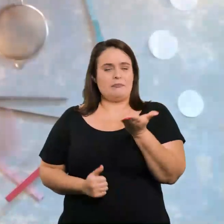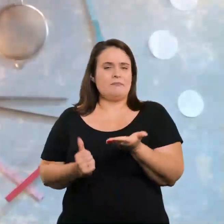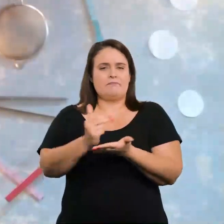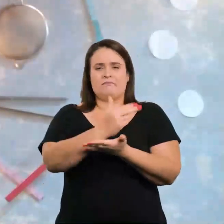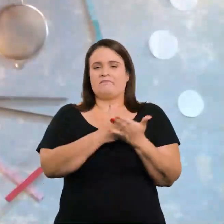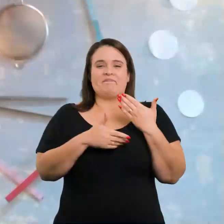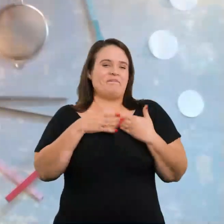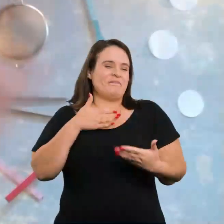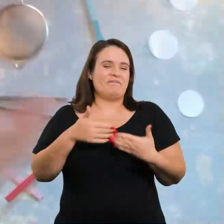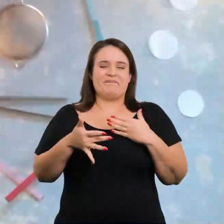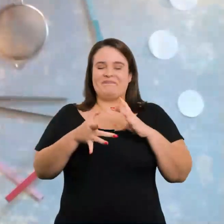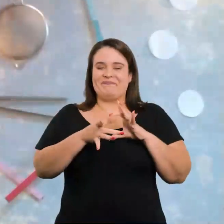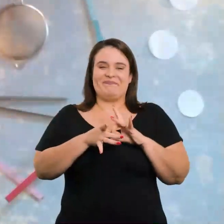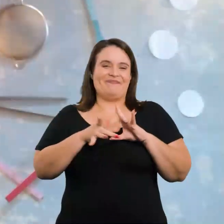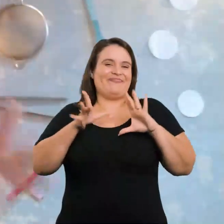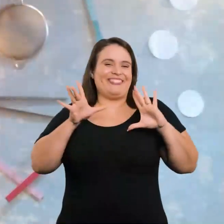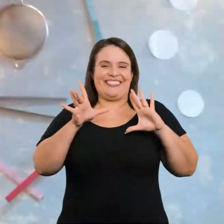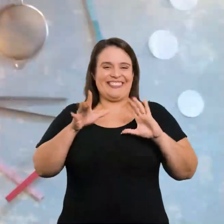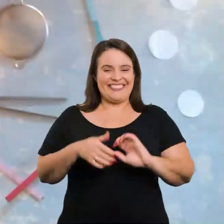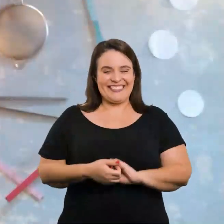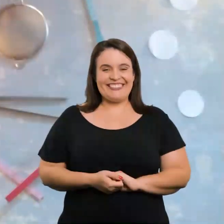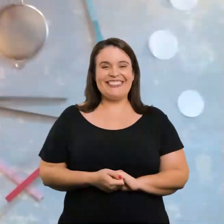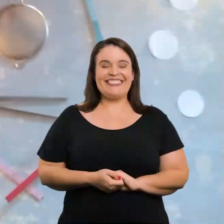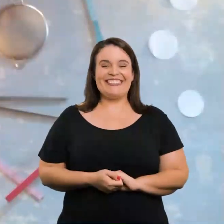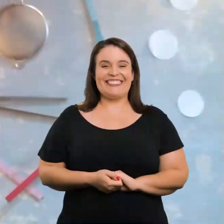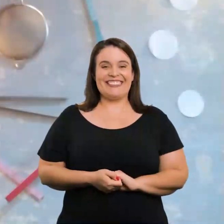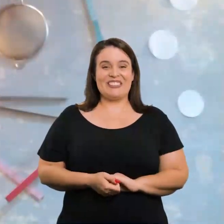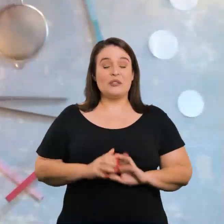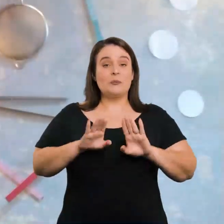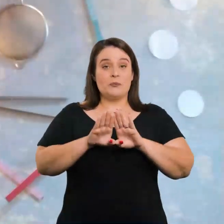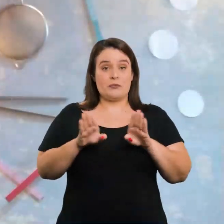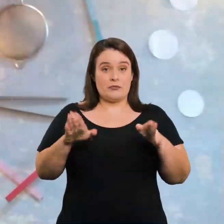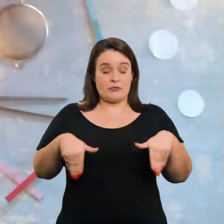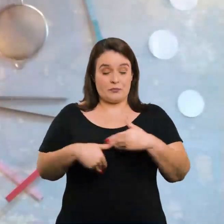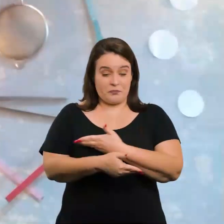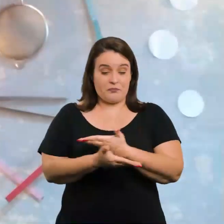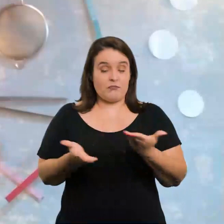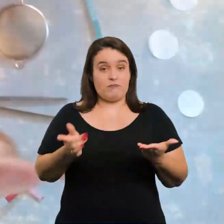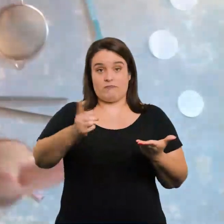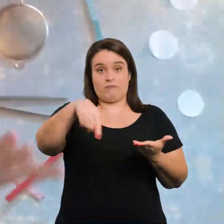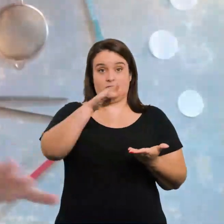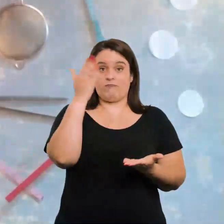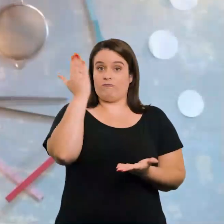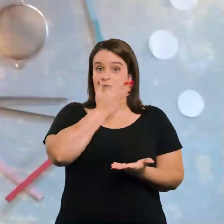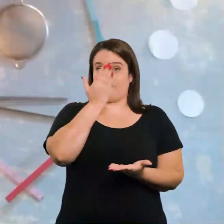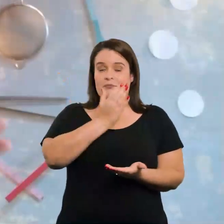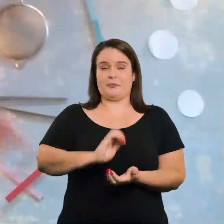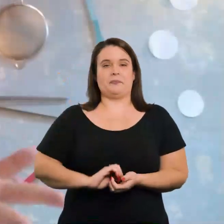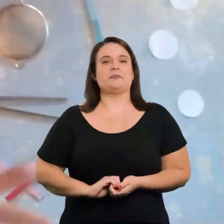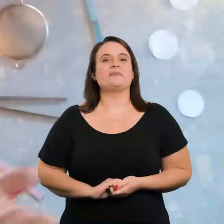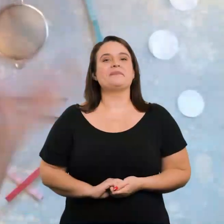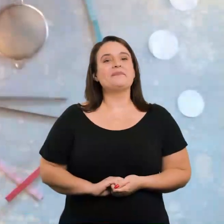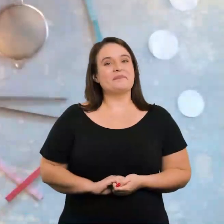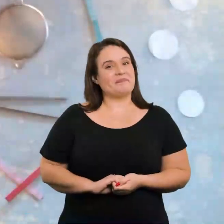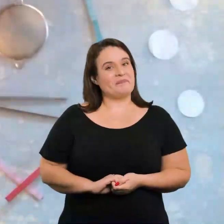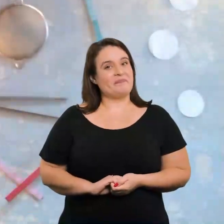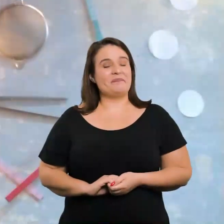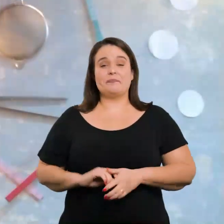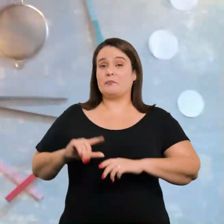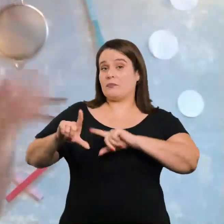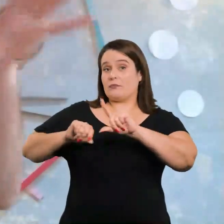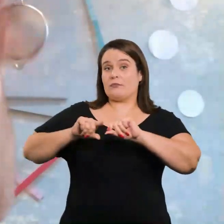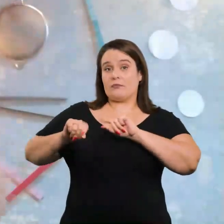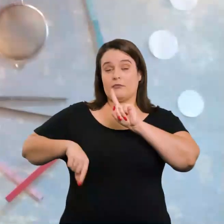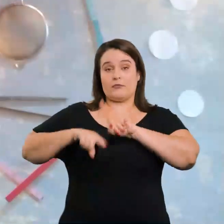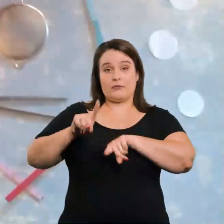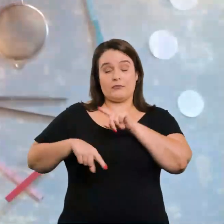você, como você achar melhor para desenhar, segurar e fazer com as suas criações, tá bom? Aqui na minha mesa, que vocês não estão vendo, eu vou mostrar